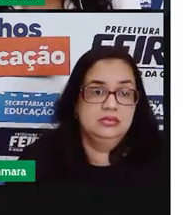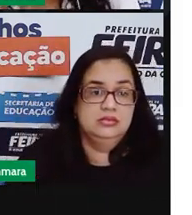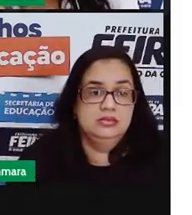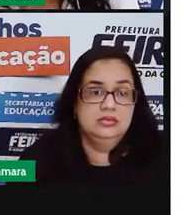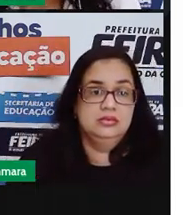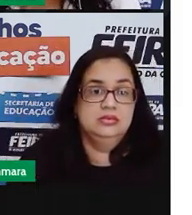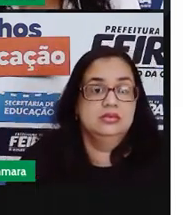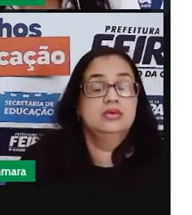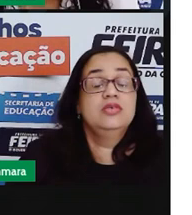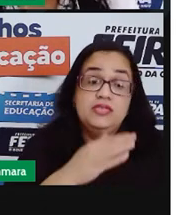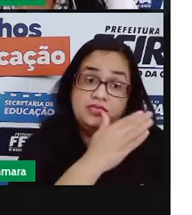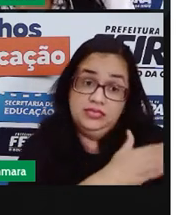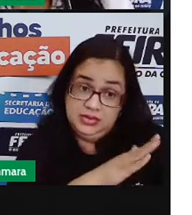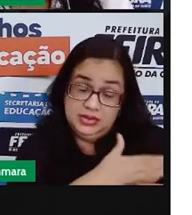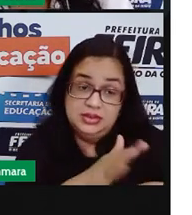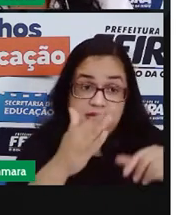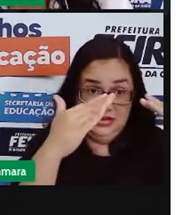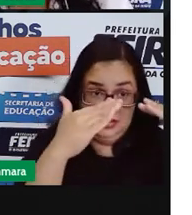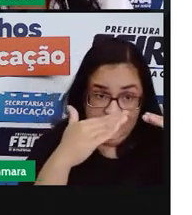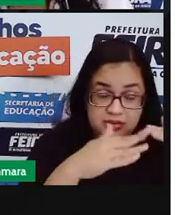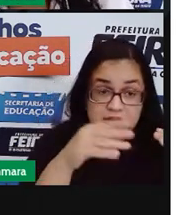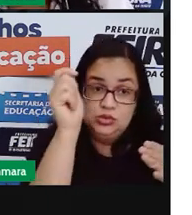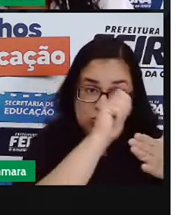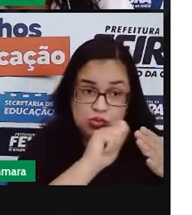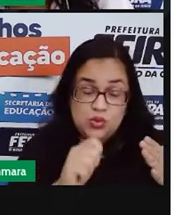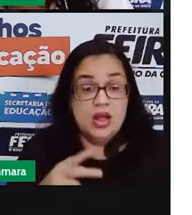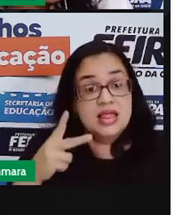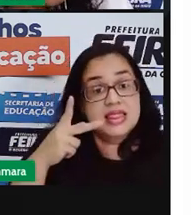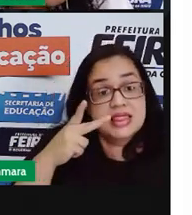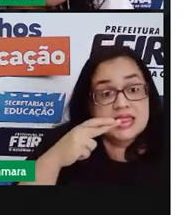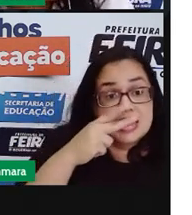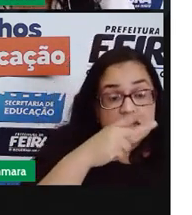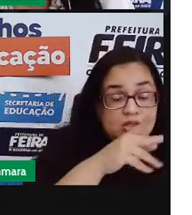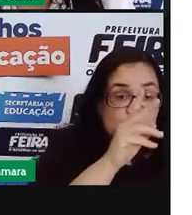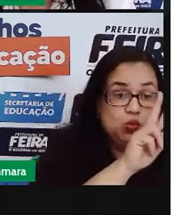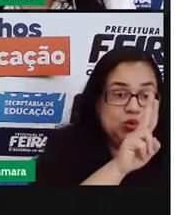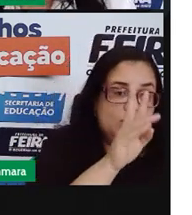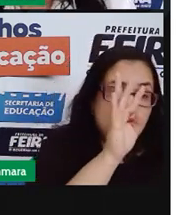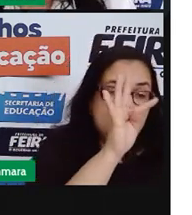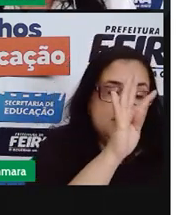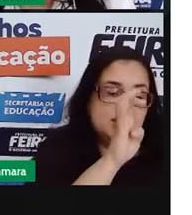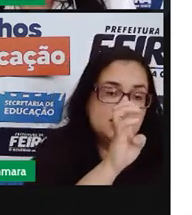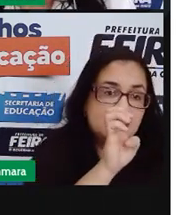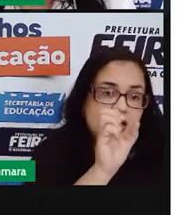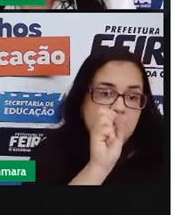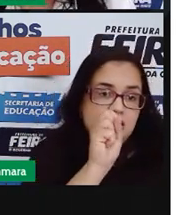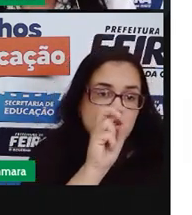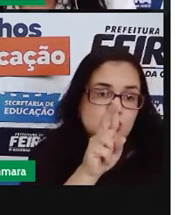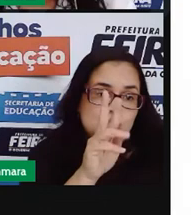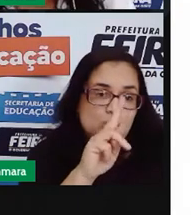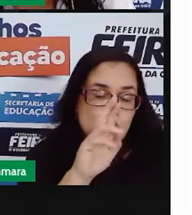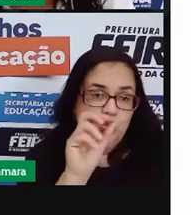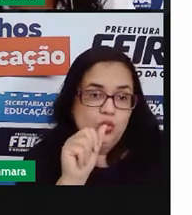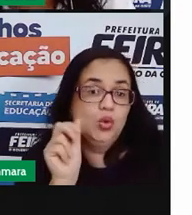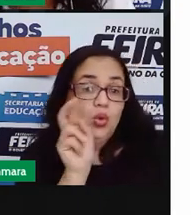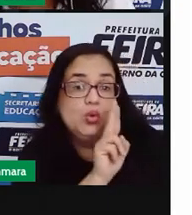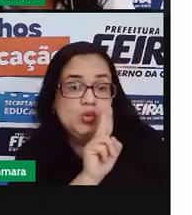Faz o teste em casa. Escreve o nome tesoura e embaixo escreve o nome